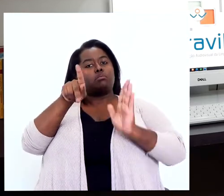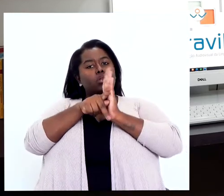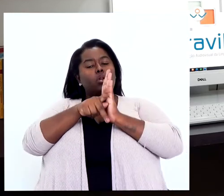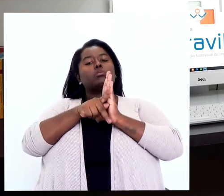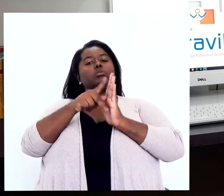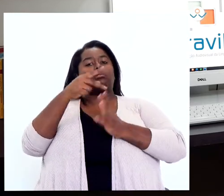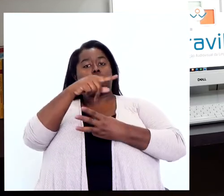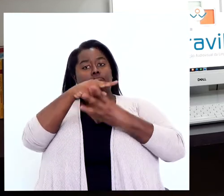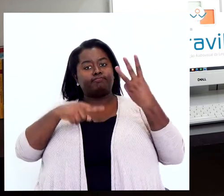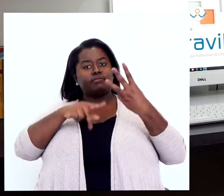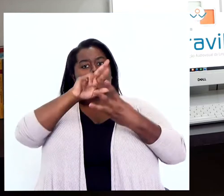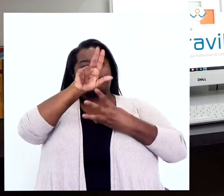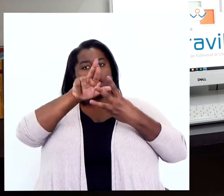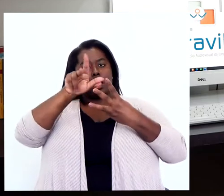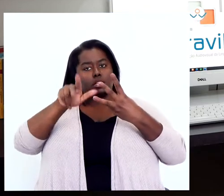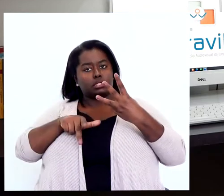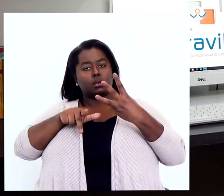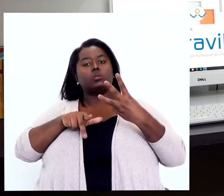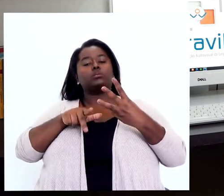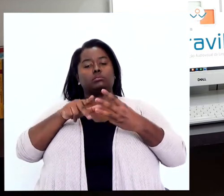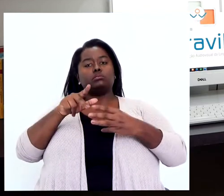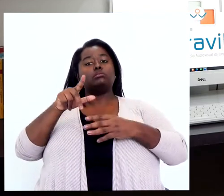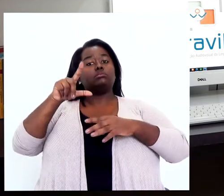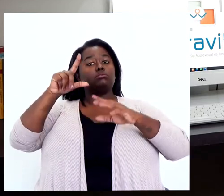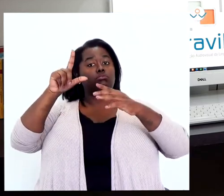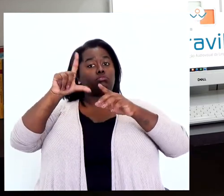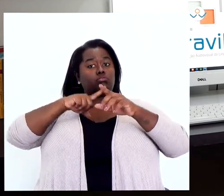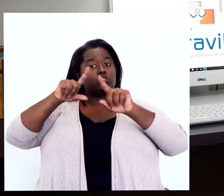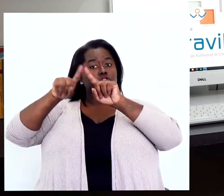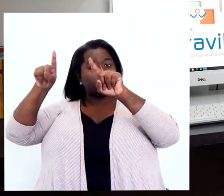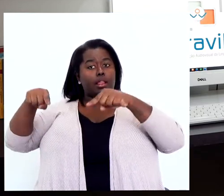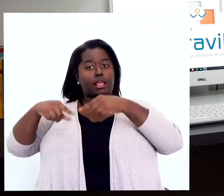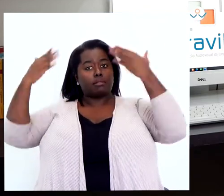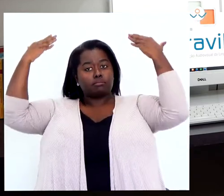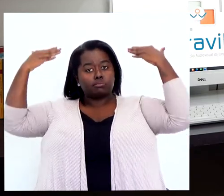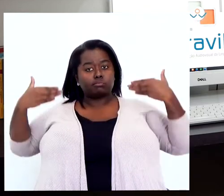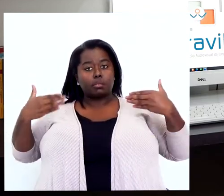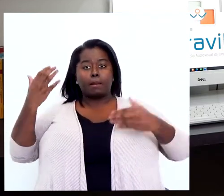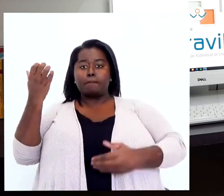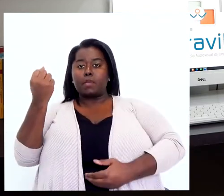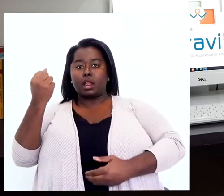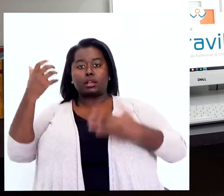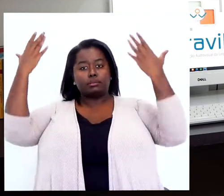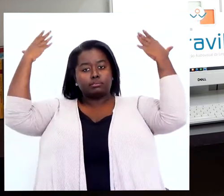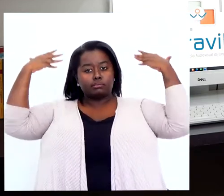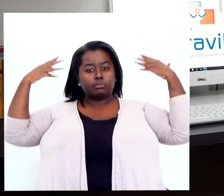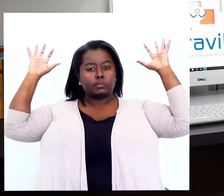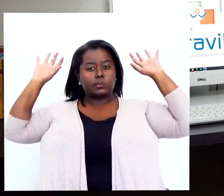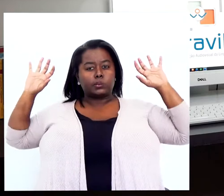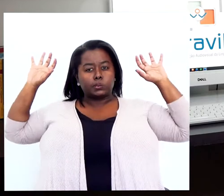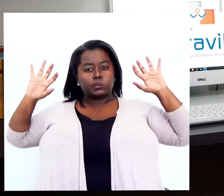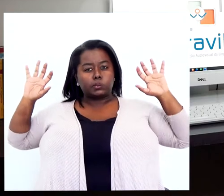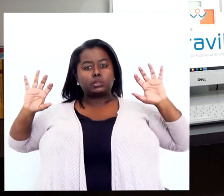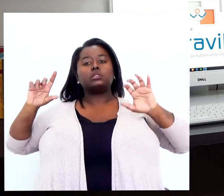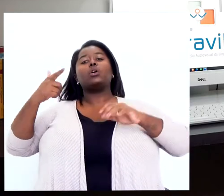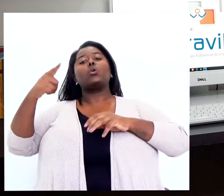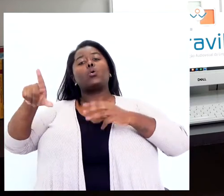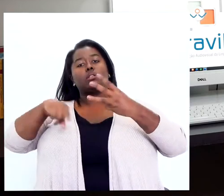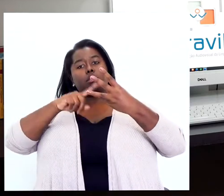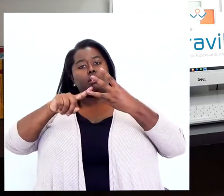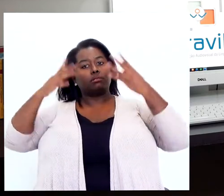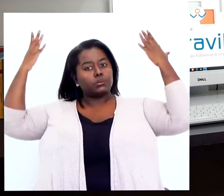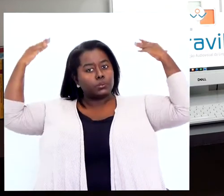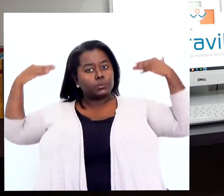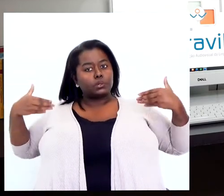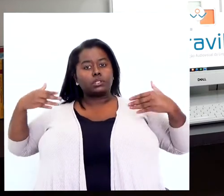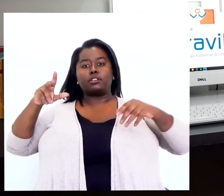três variações dessa proposta, uma janela com fundo branco chapado, uma janela translúcida e uma com recorte chroma key.